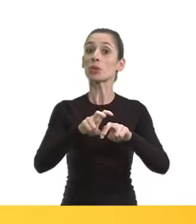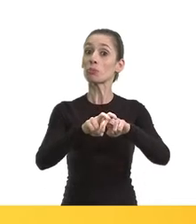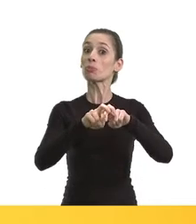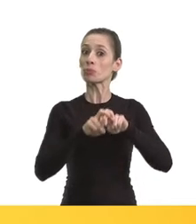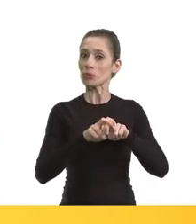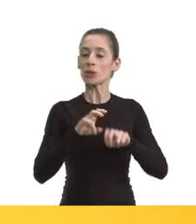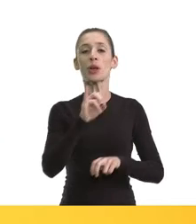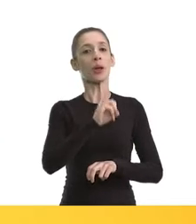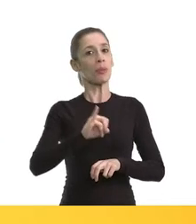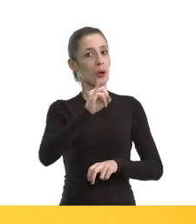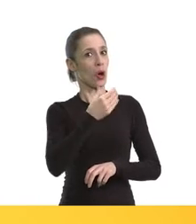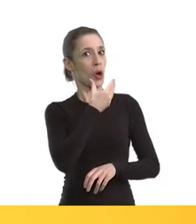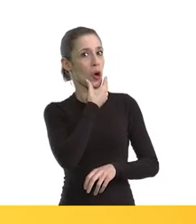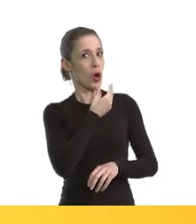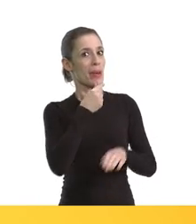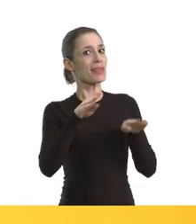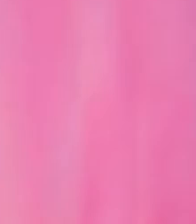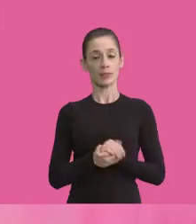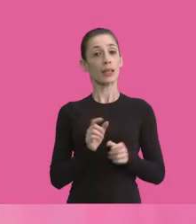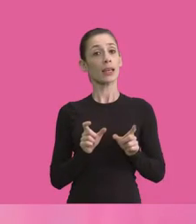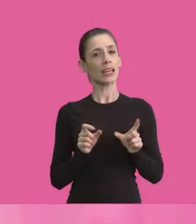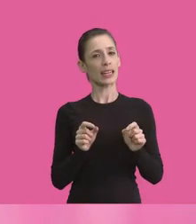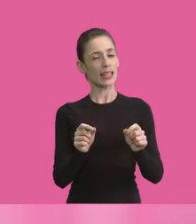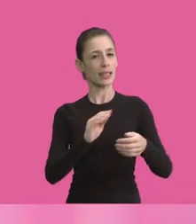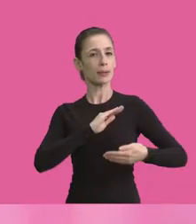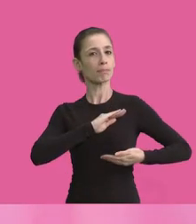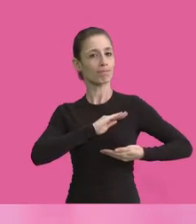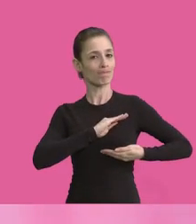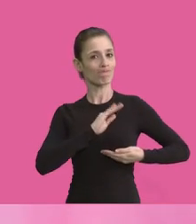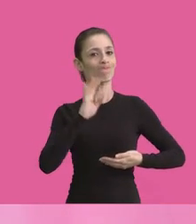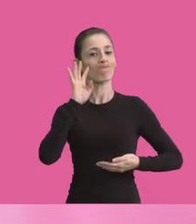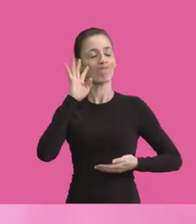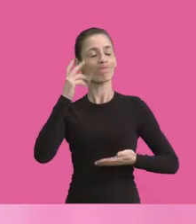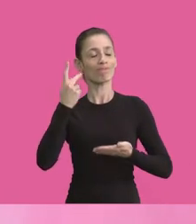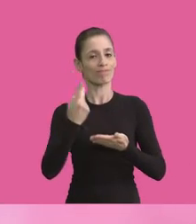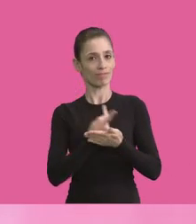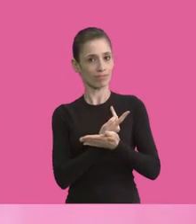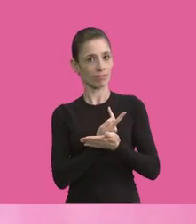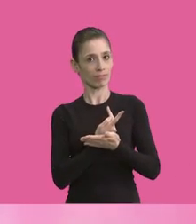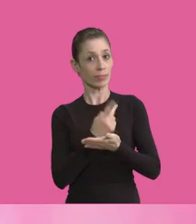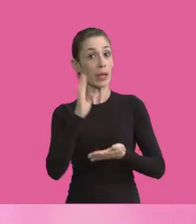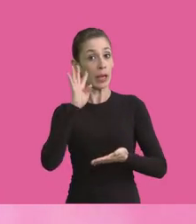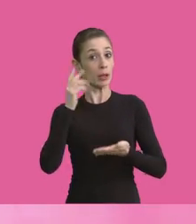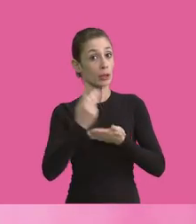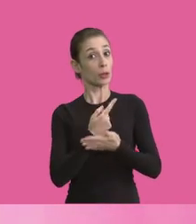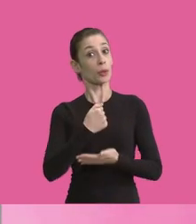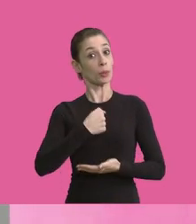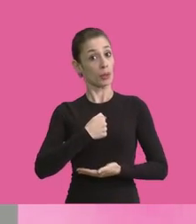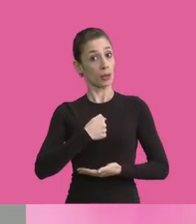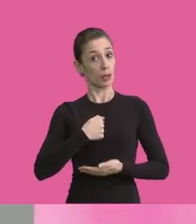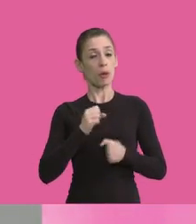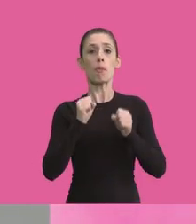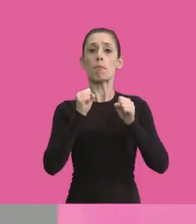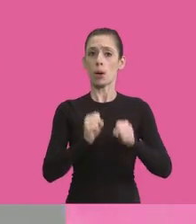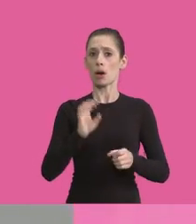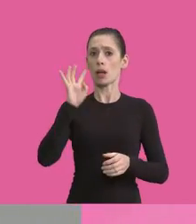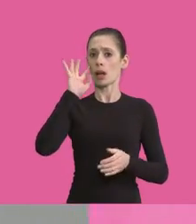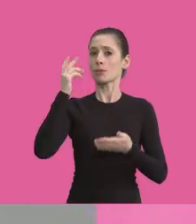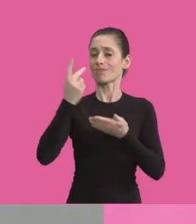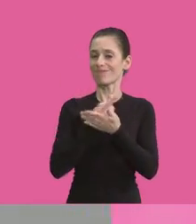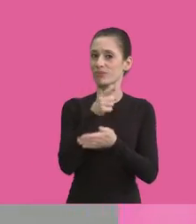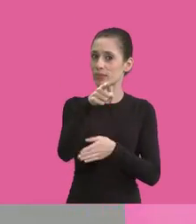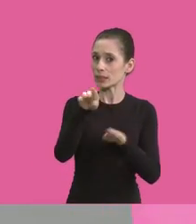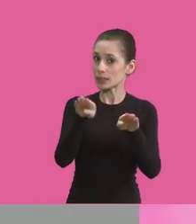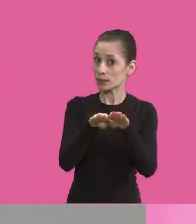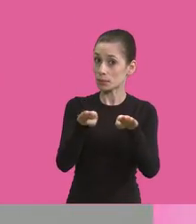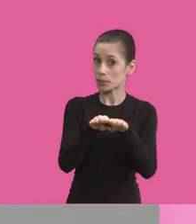também precisam ficar atentos. Câncer de mama acontece. Aconteceu comigo e pode